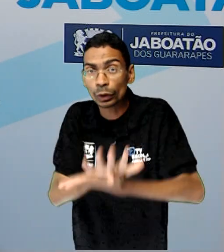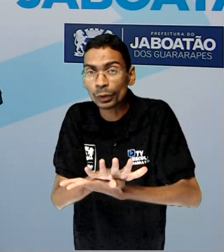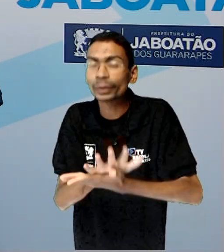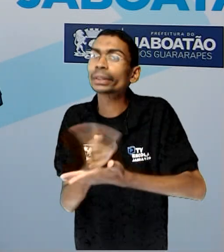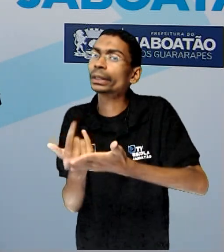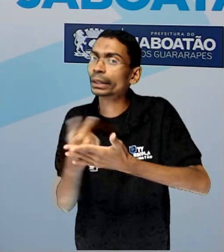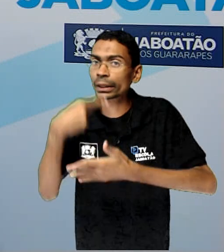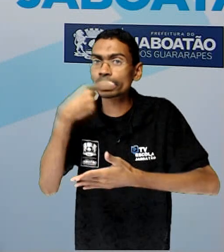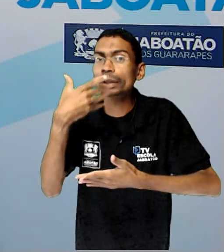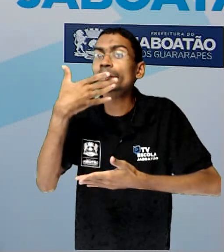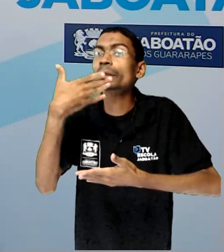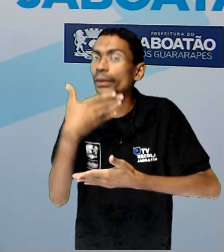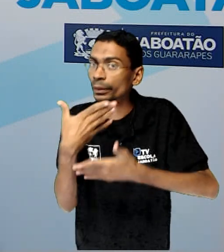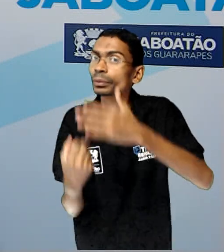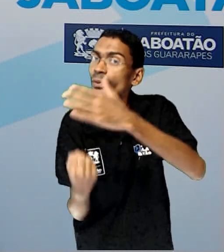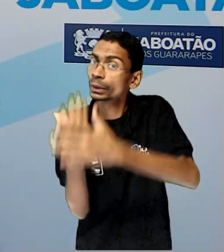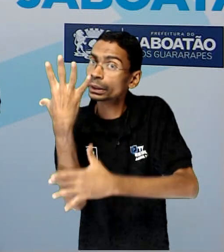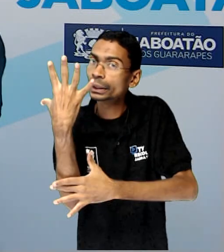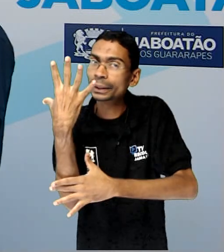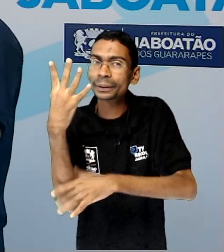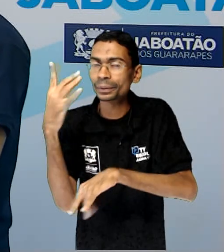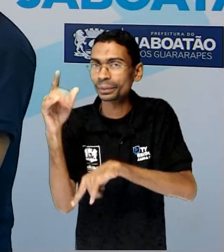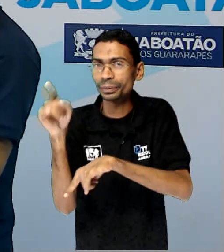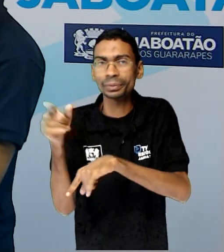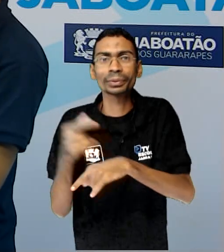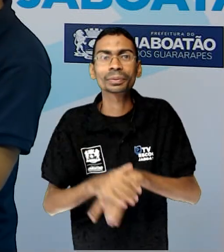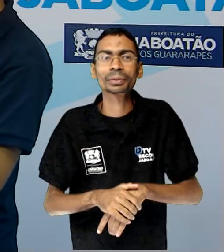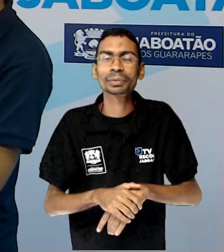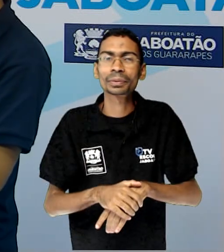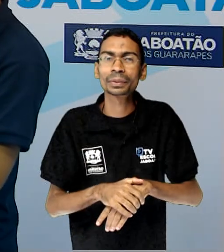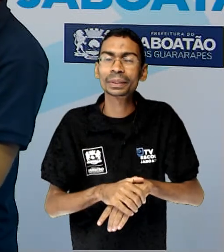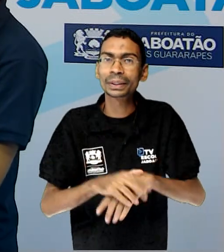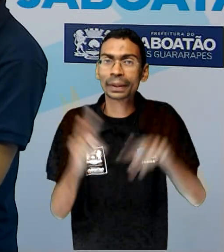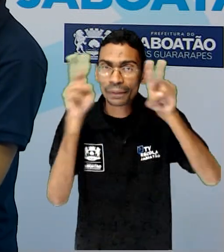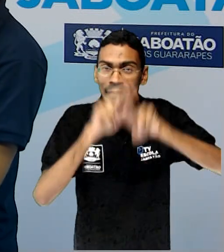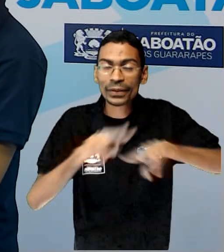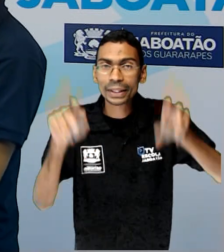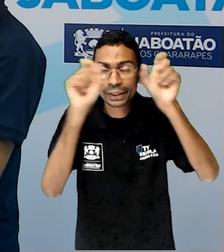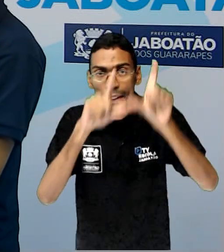de açúcar? Olha aí o que eles fizeram. Vê aí o que está na imagem.